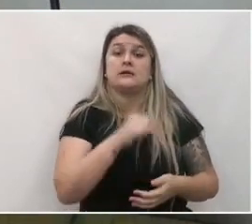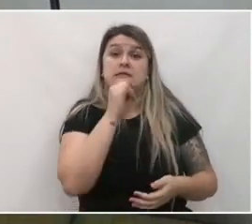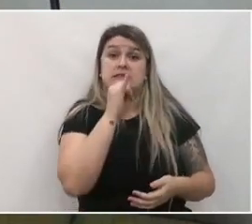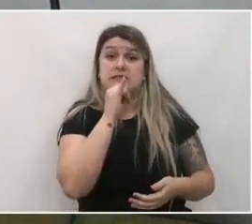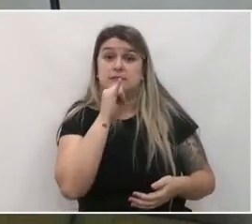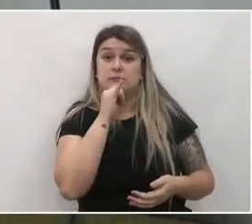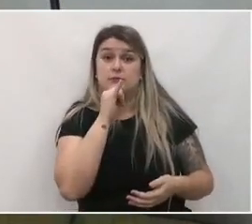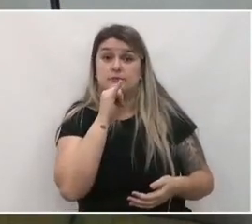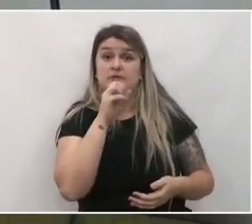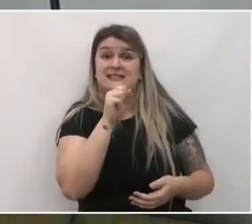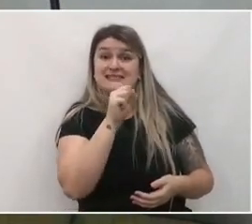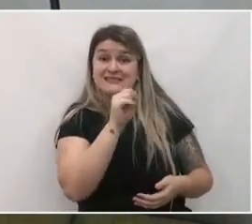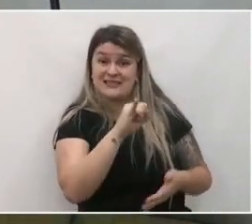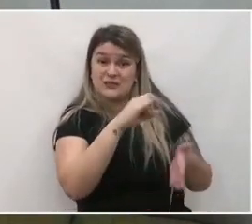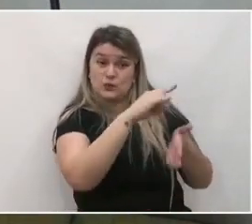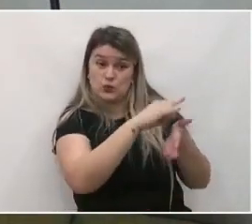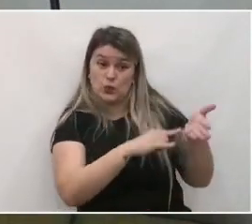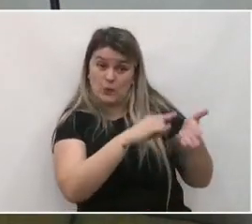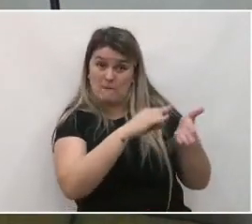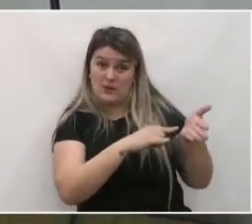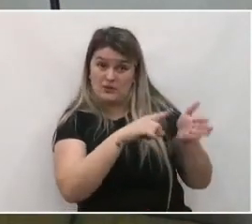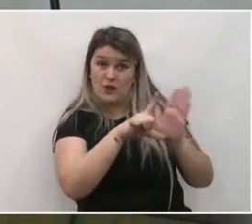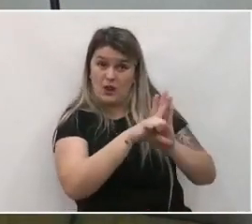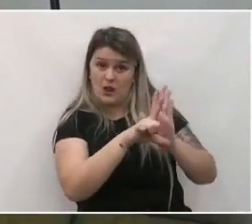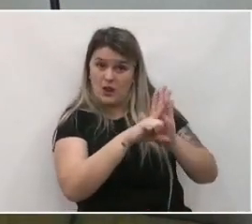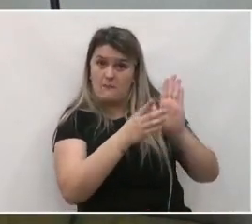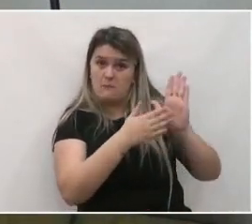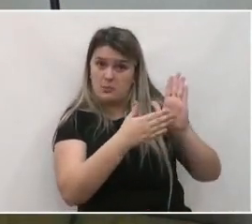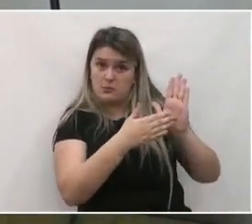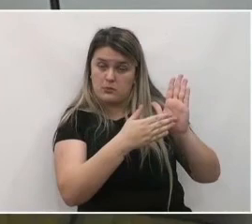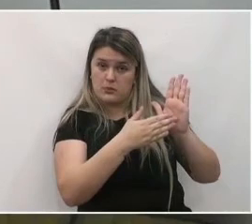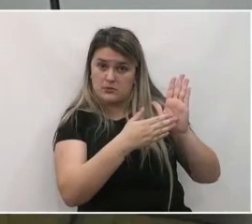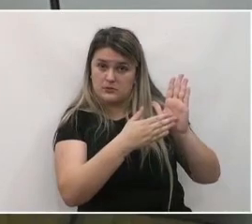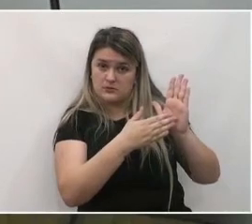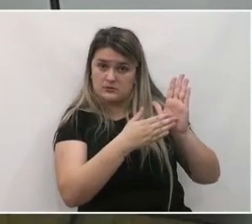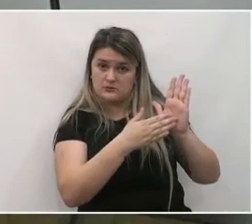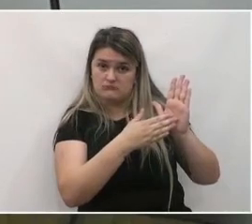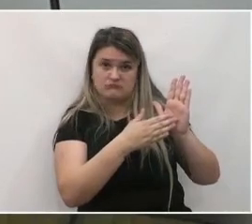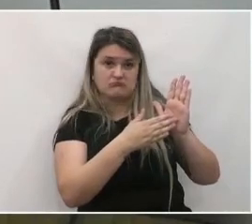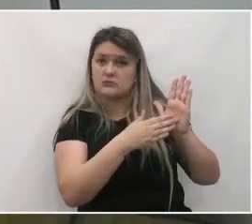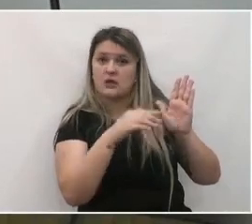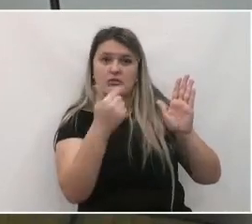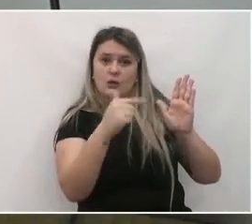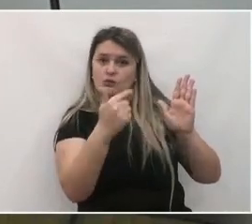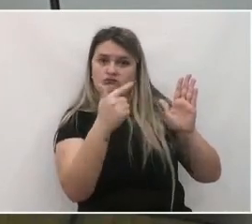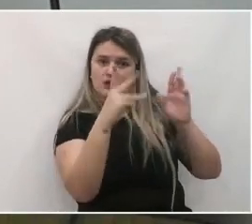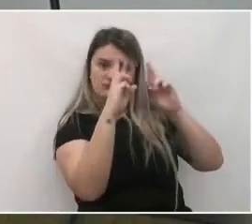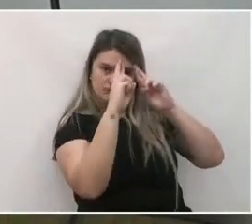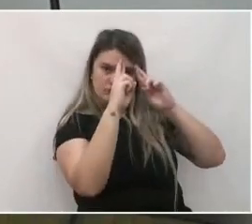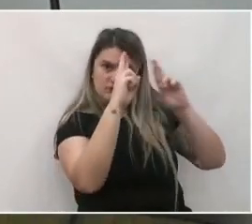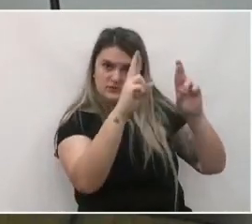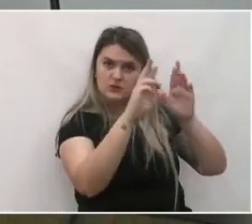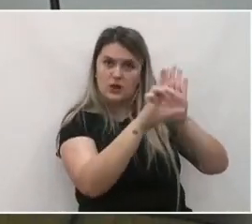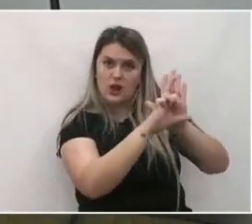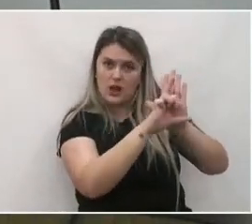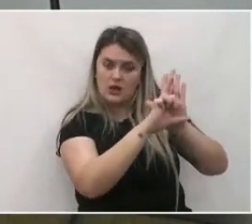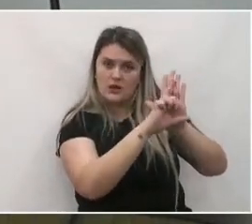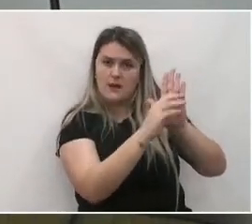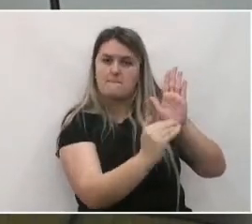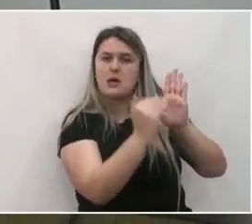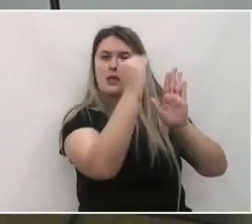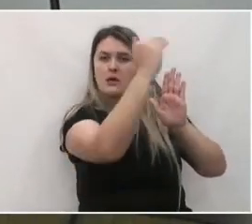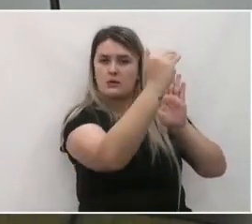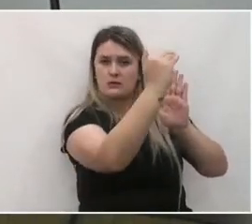de, por exemplo, se o plano diretor a legislação proposta ela não estiver cumprindo alguma das legislações